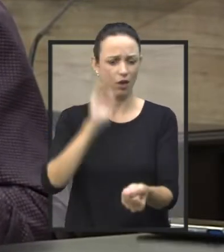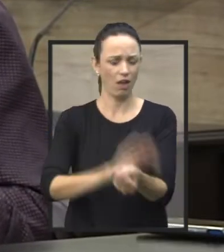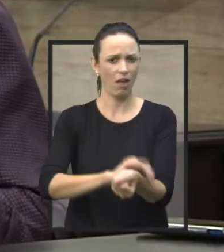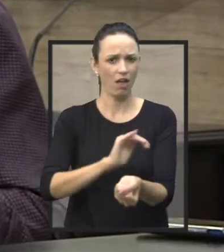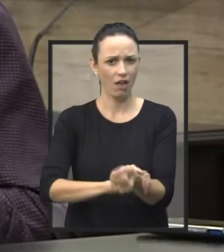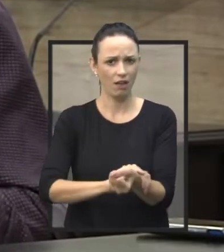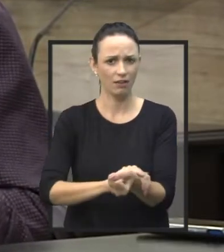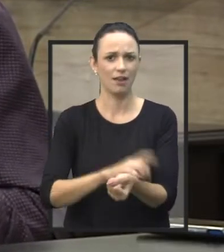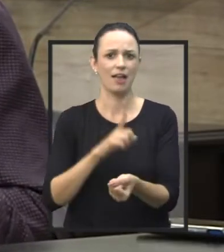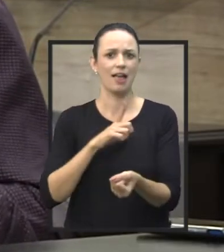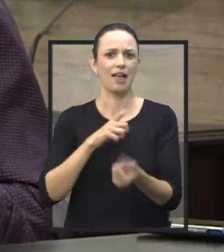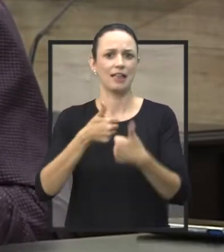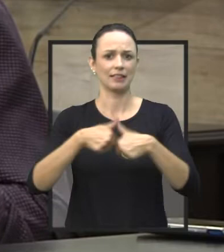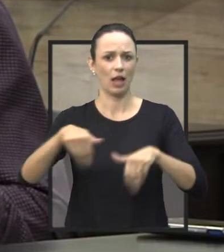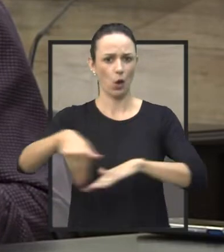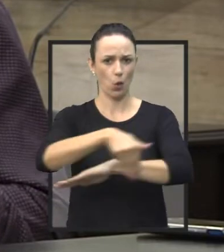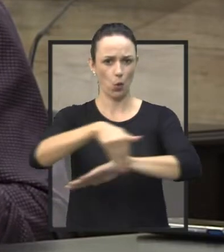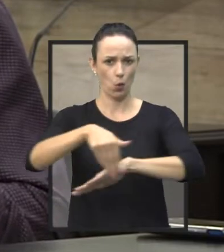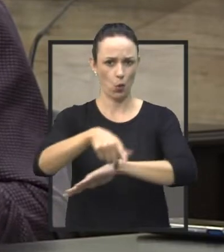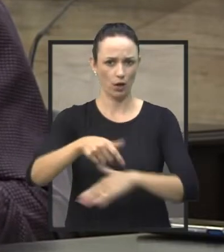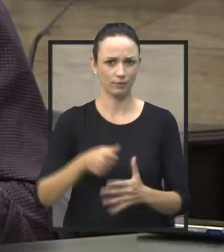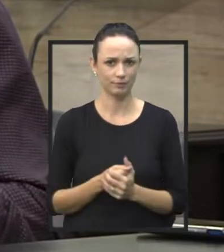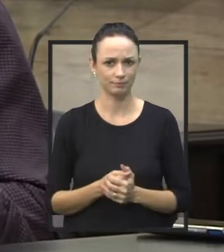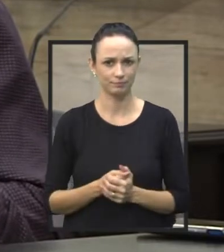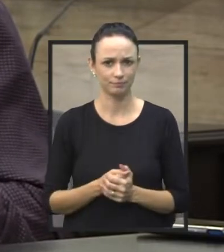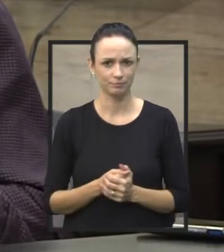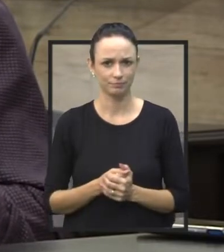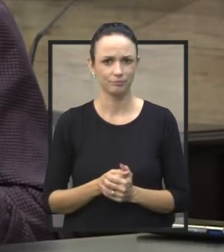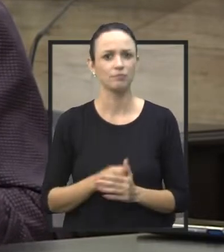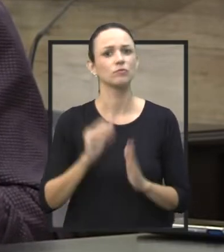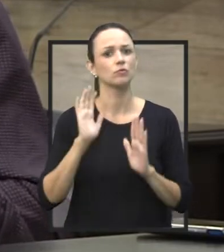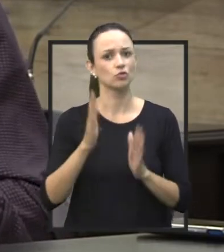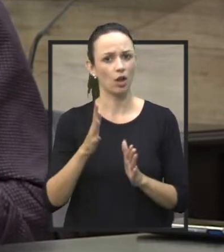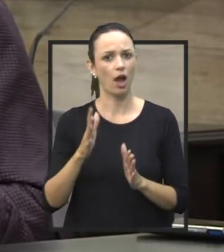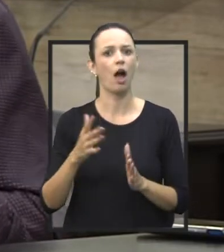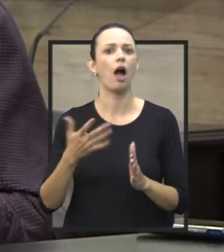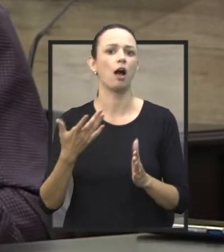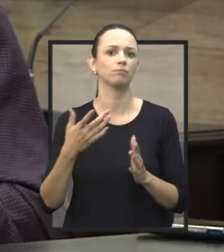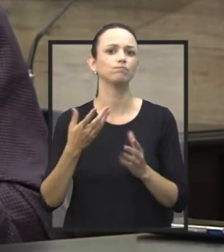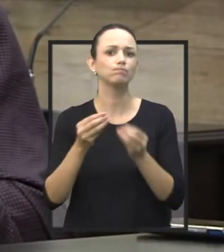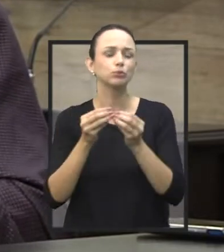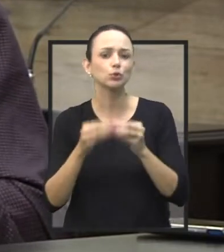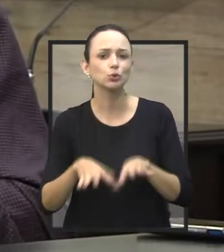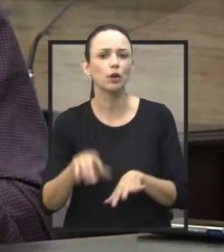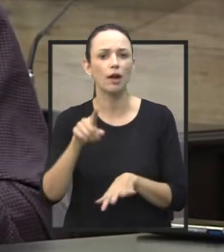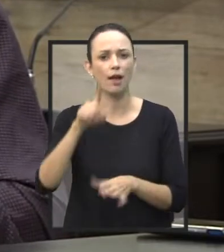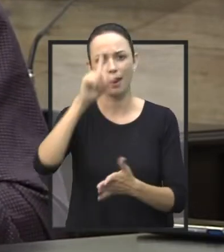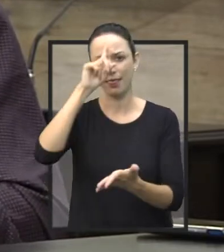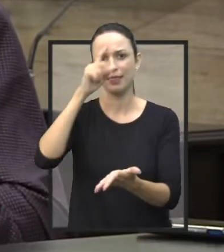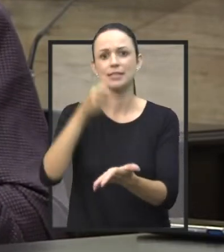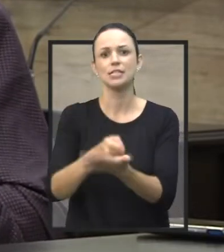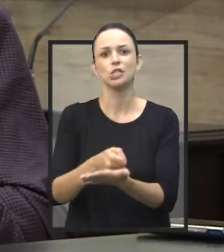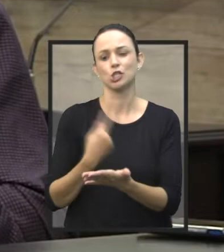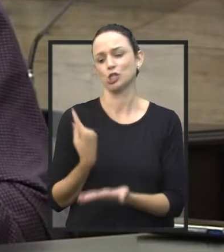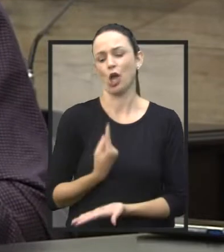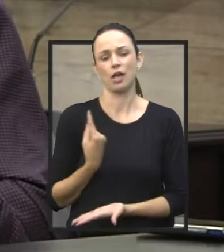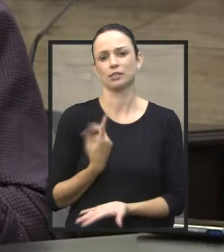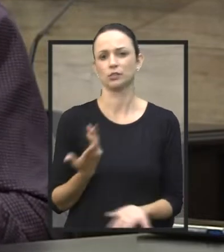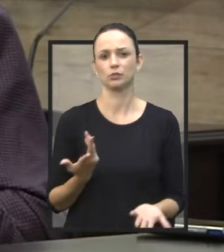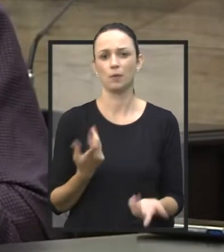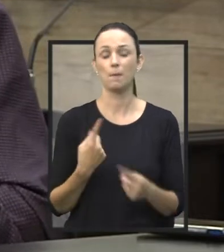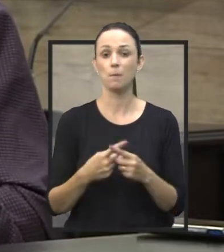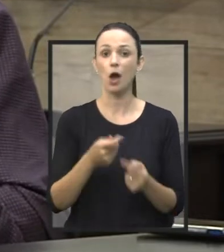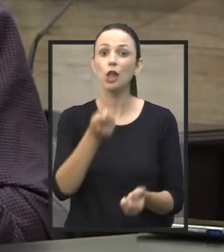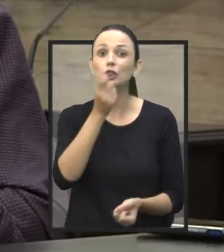ele está na rua, isso já afeta grandemente a capacidade dele de se decidir por conta própria. A droga muitas